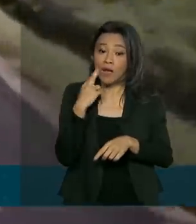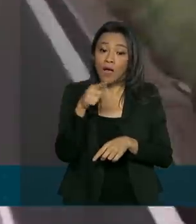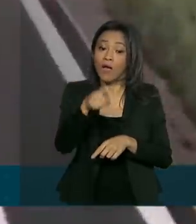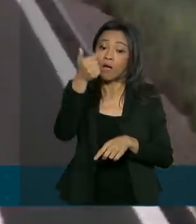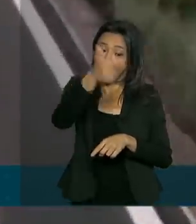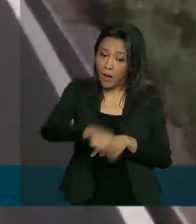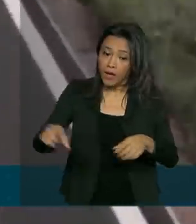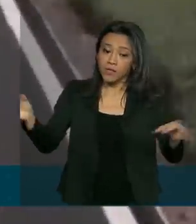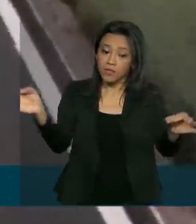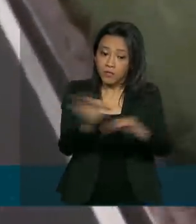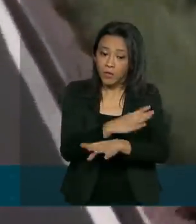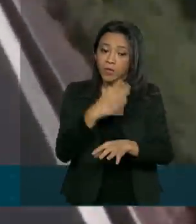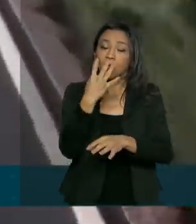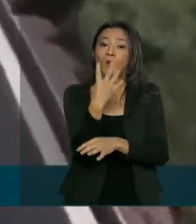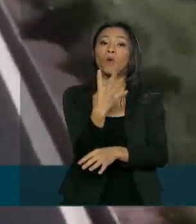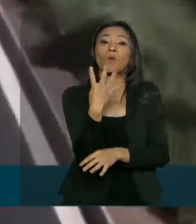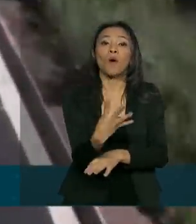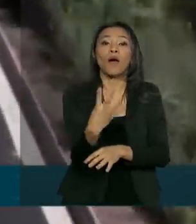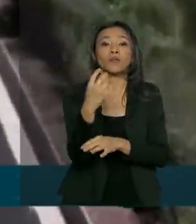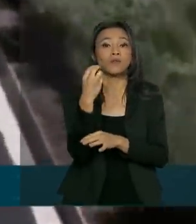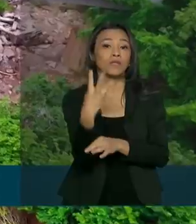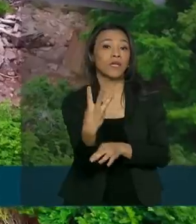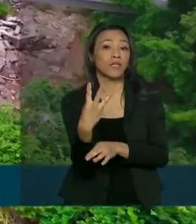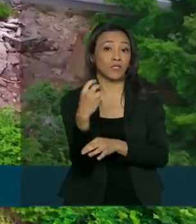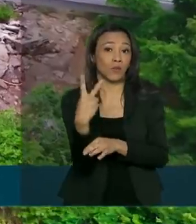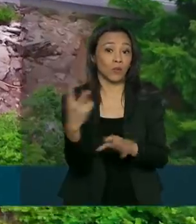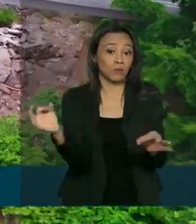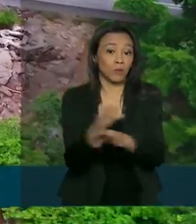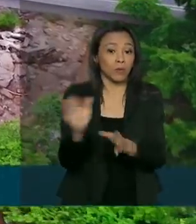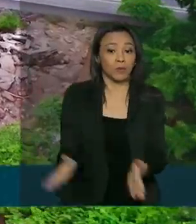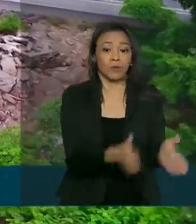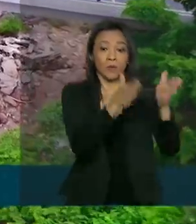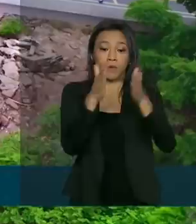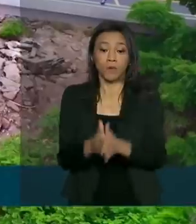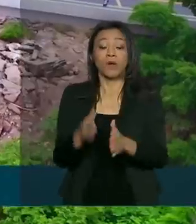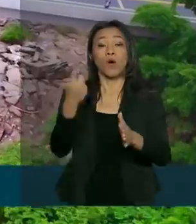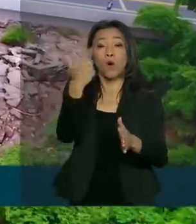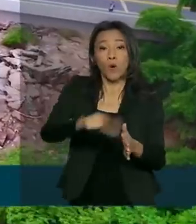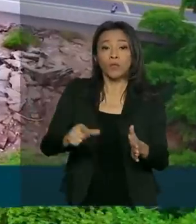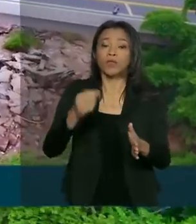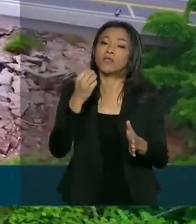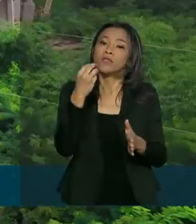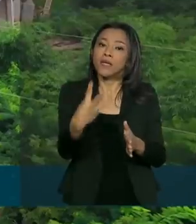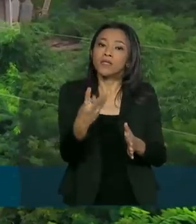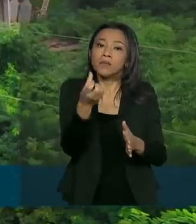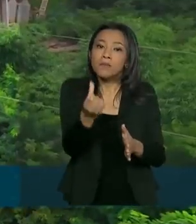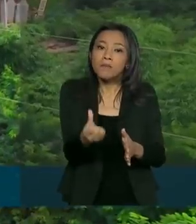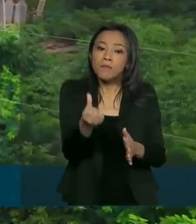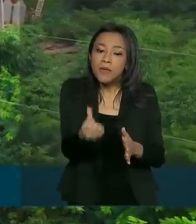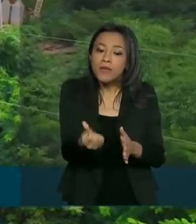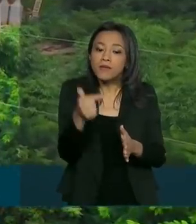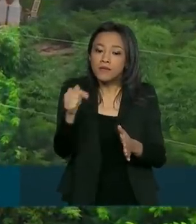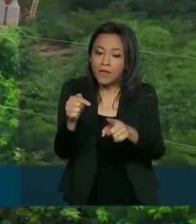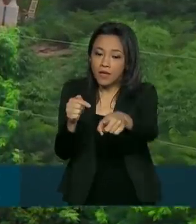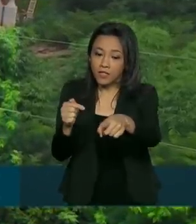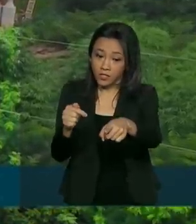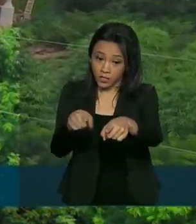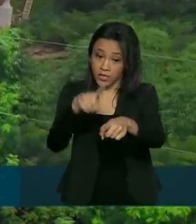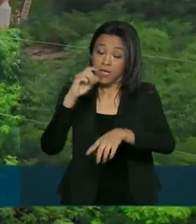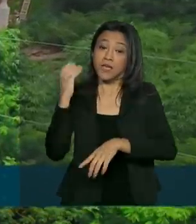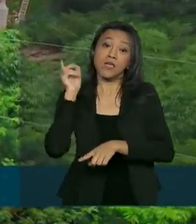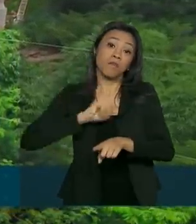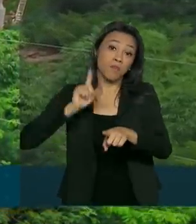BR-432 foram pavimentados. E na BR-367, em Minas Gerais, foi feito o reforço e